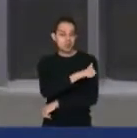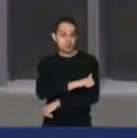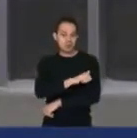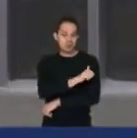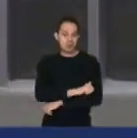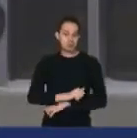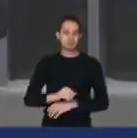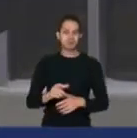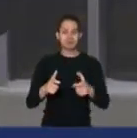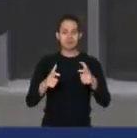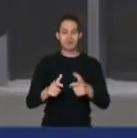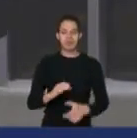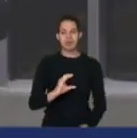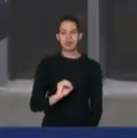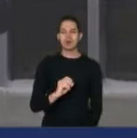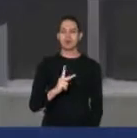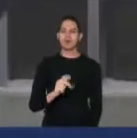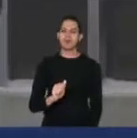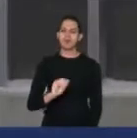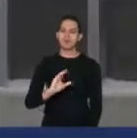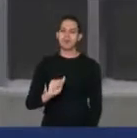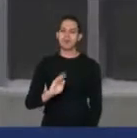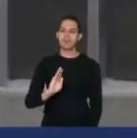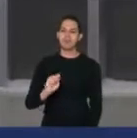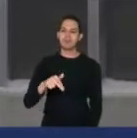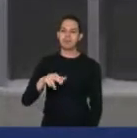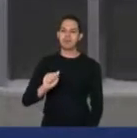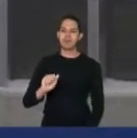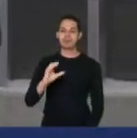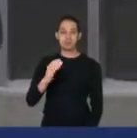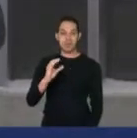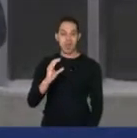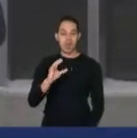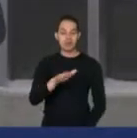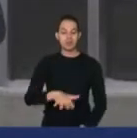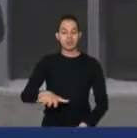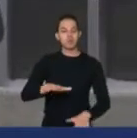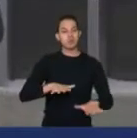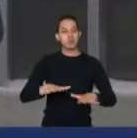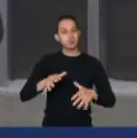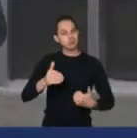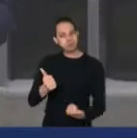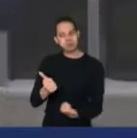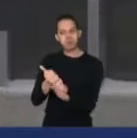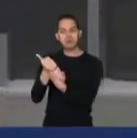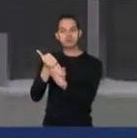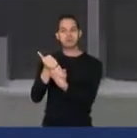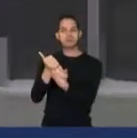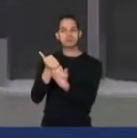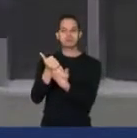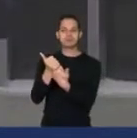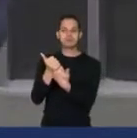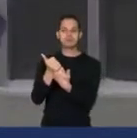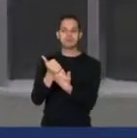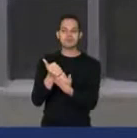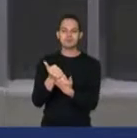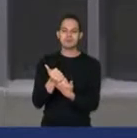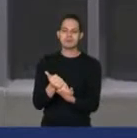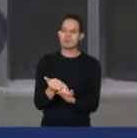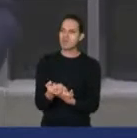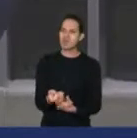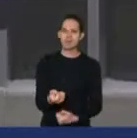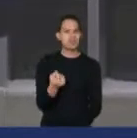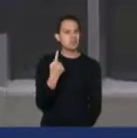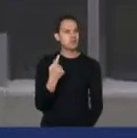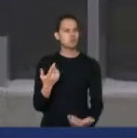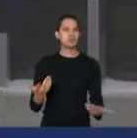com uma manifestação em seu apoio que está sendo convocada. É um verdadeiro absurdo,